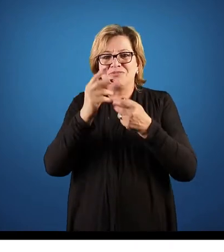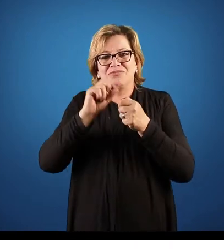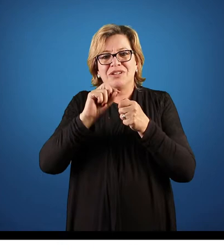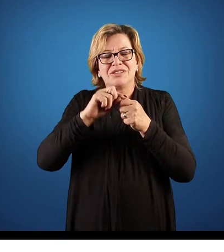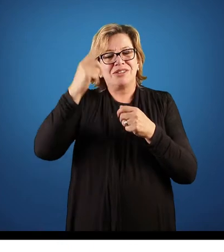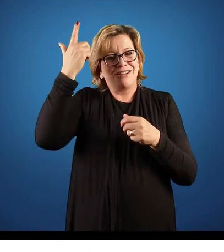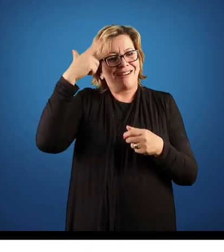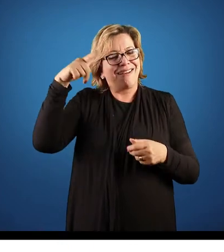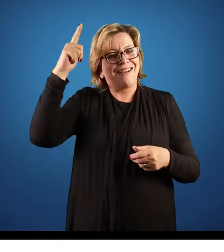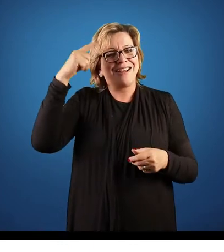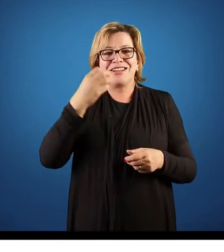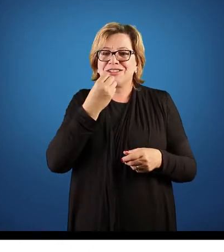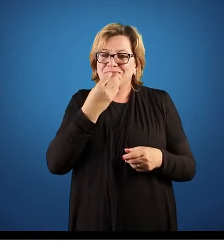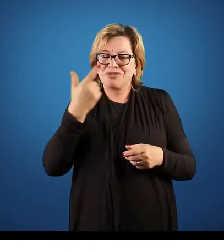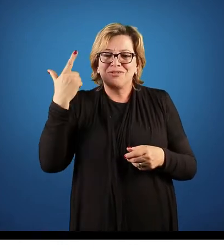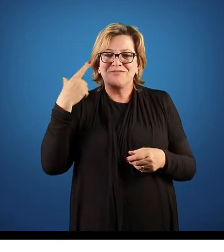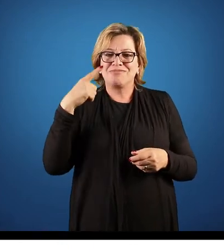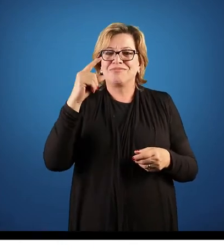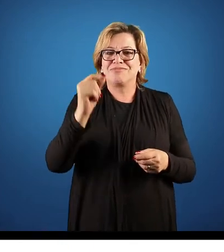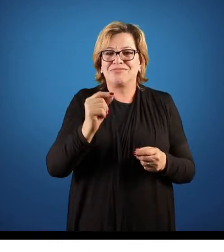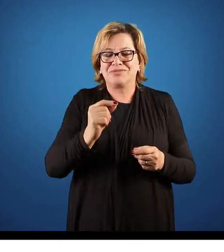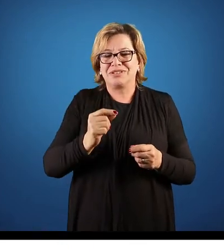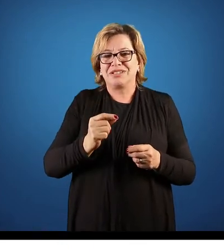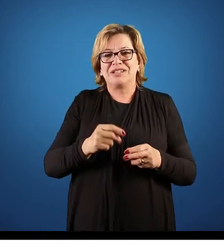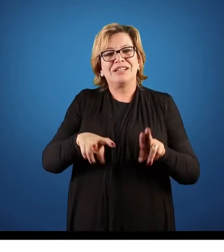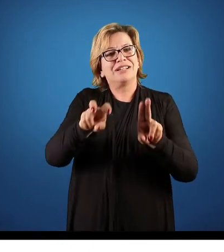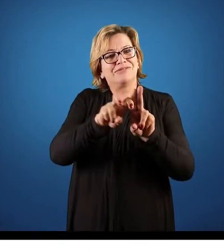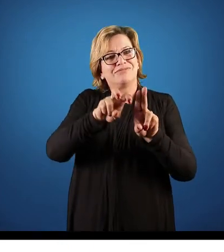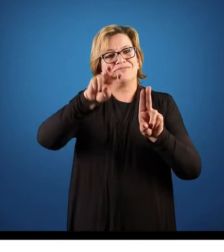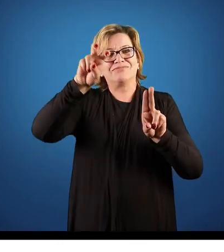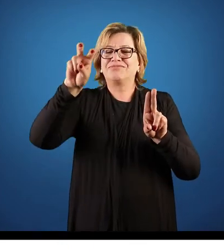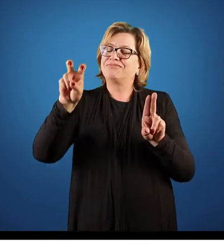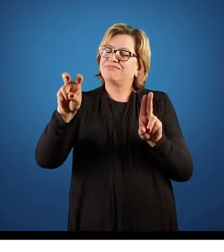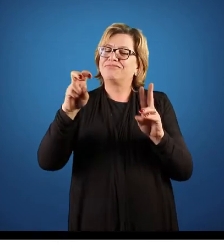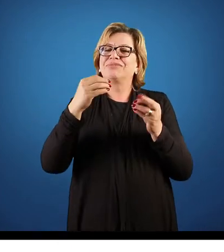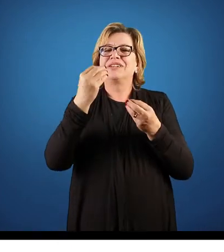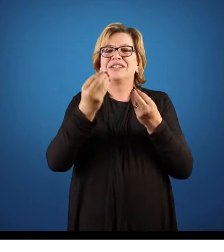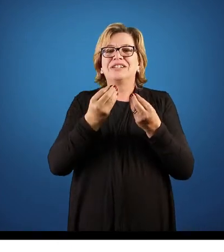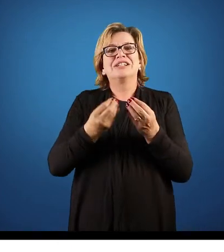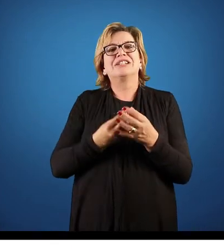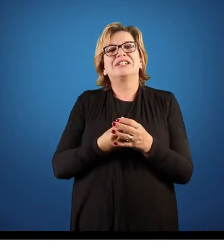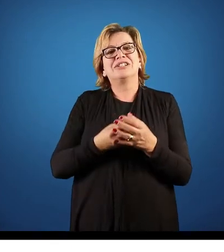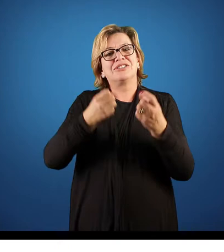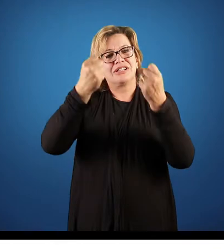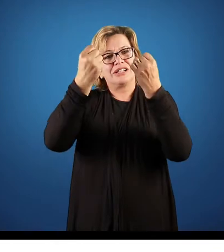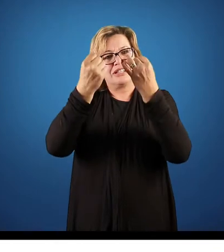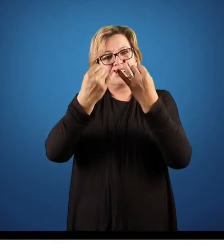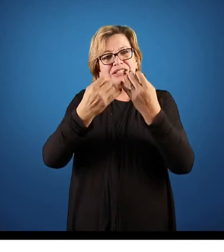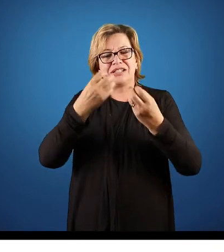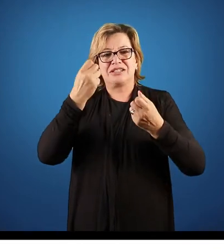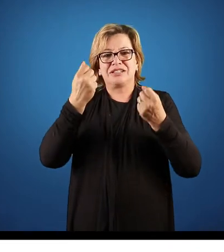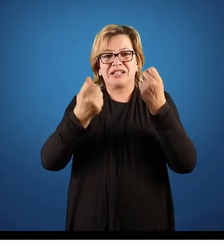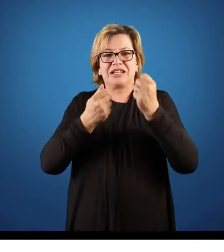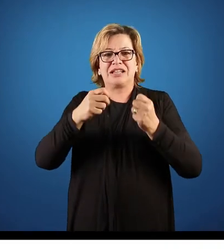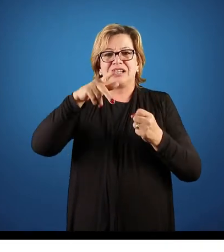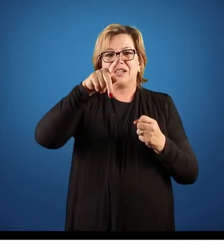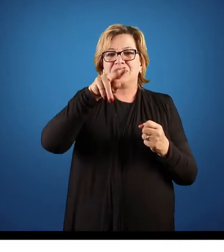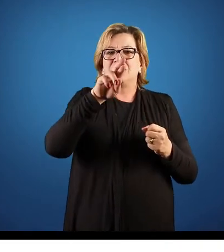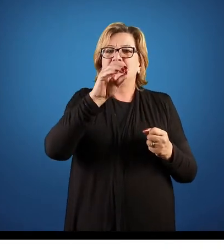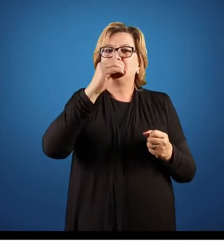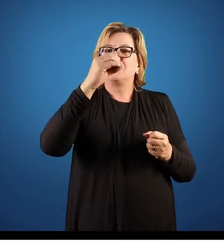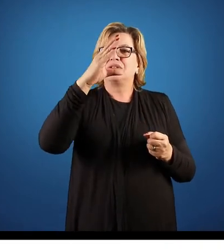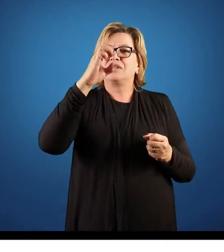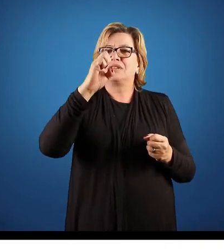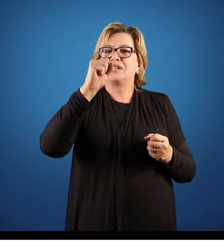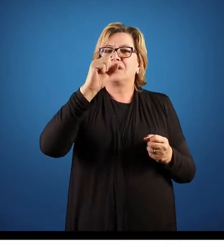buscarem esses resultados. E na última unidade, que é a unidade cinco, nós vamos trabalhar, assim, o processo de decisão